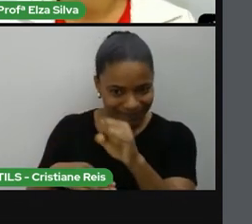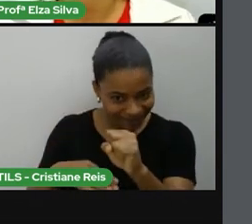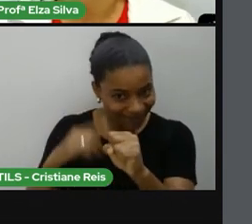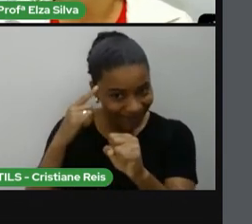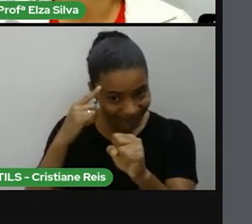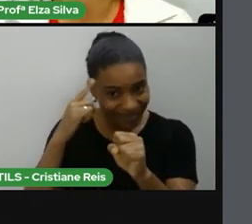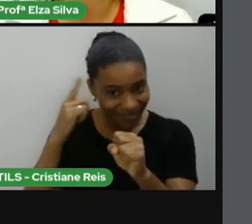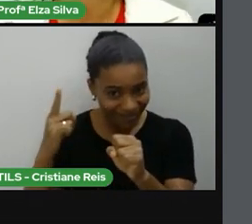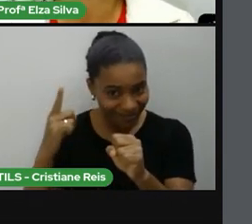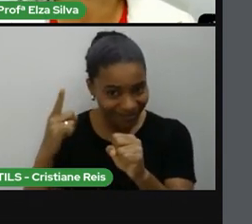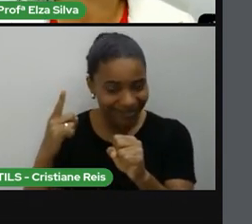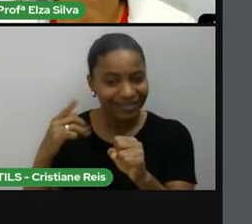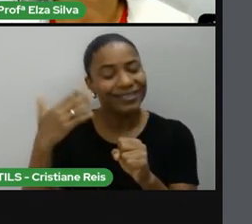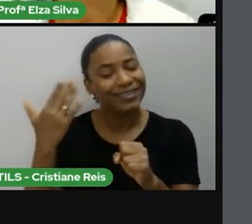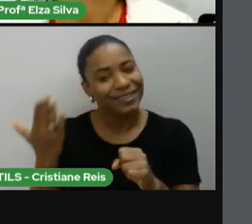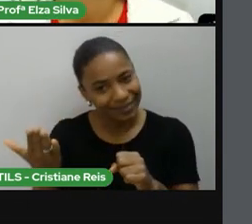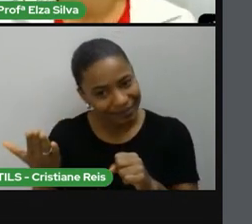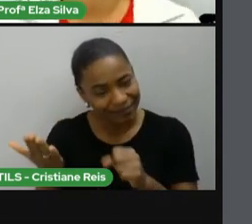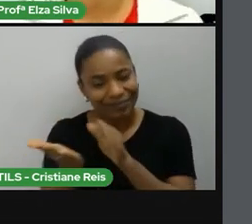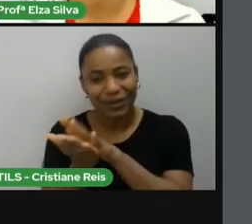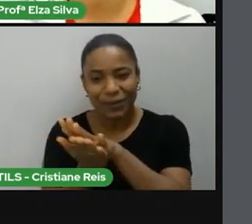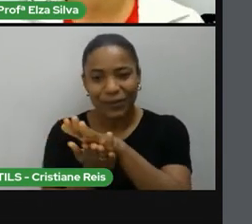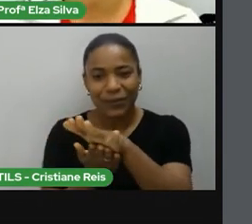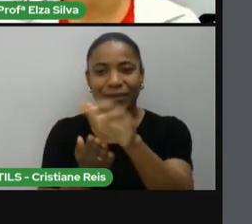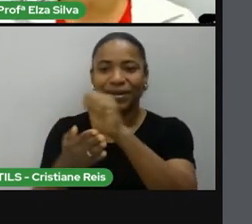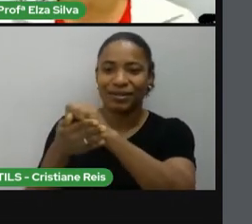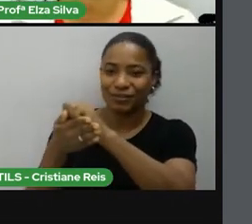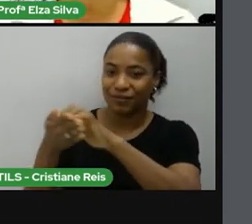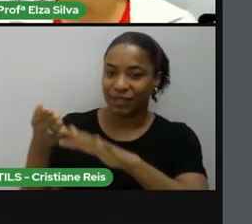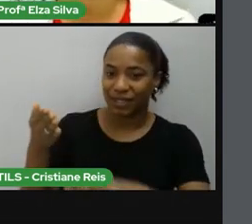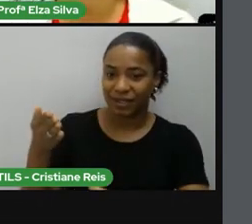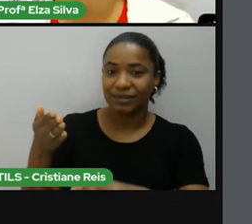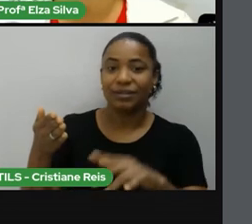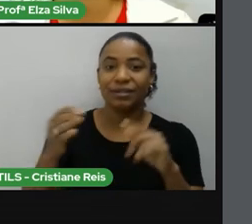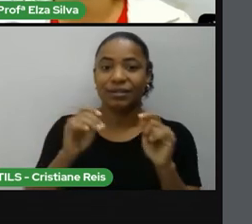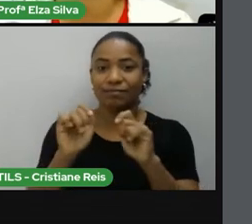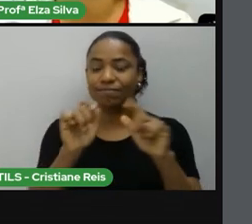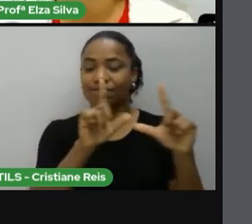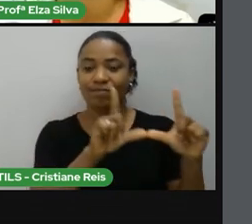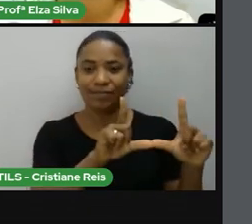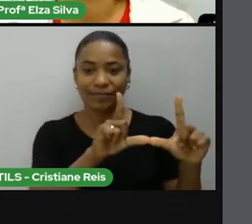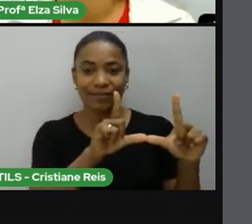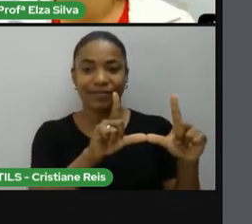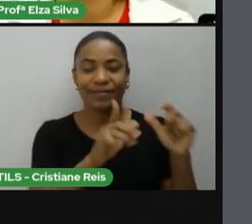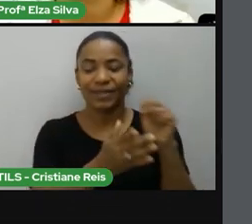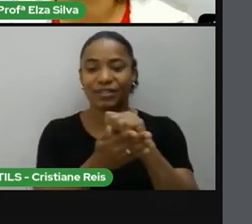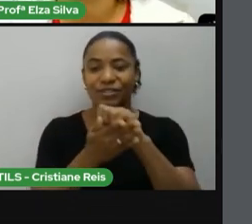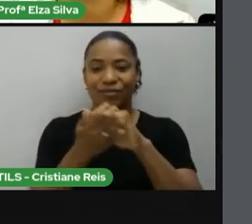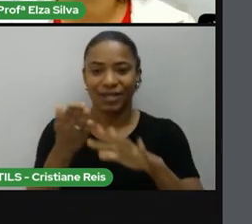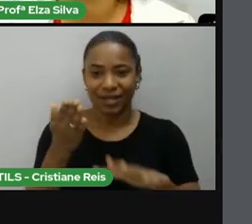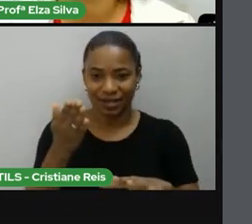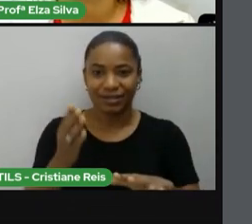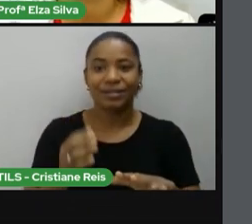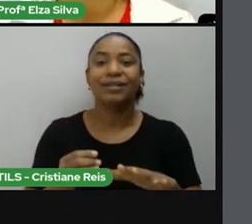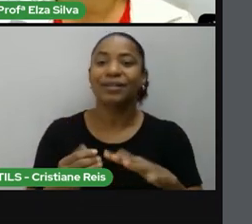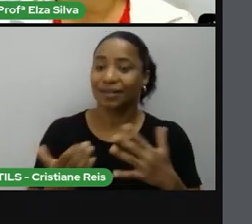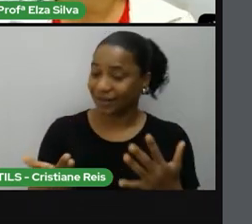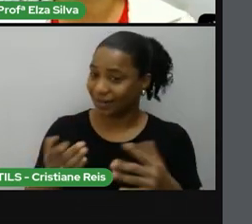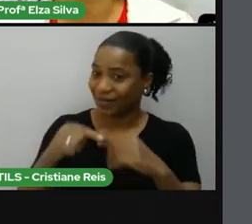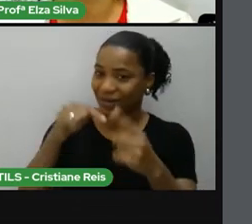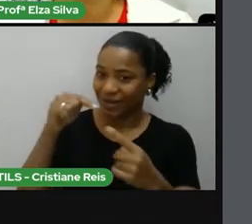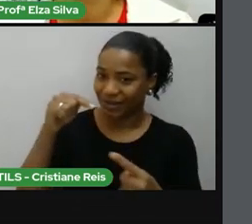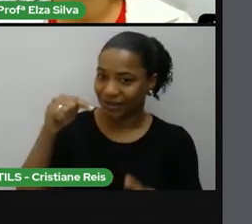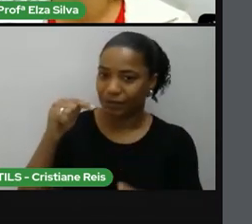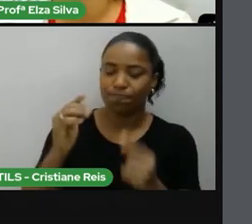Pronto, é nesse material que você vai encontrar esta atividade. Pegue seu caderno e